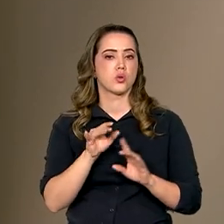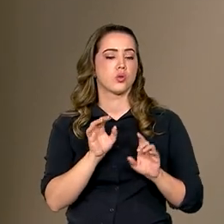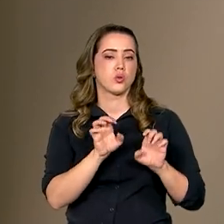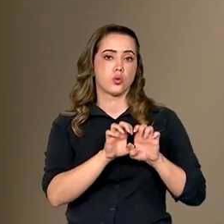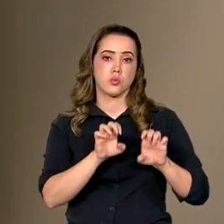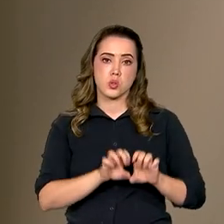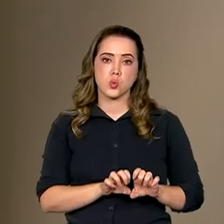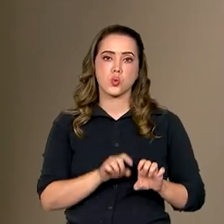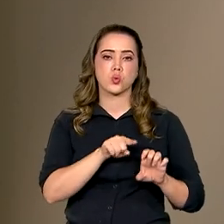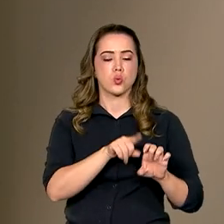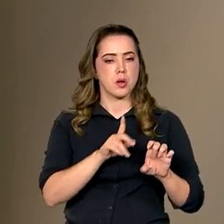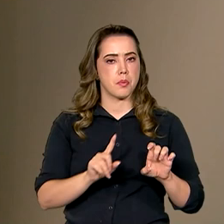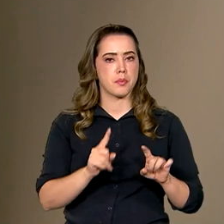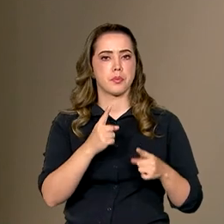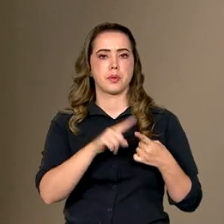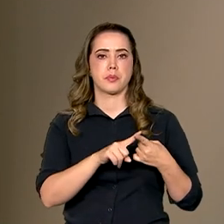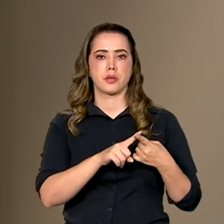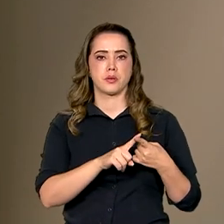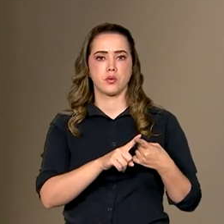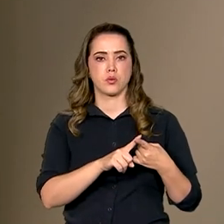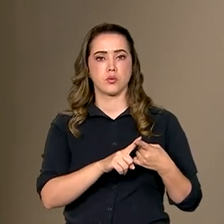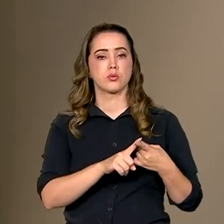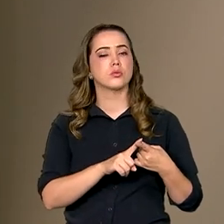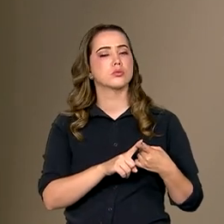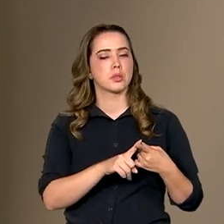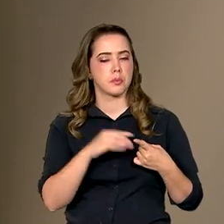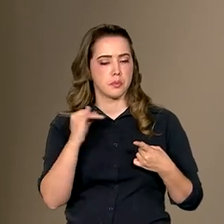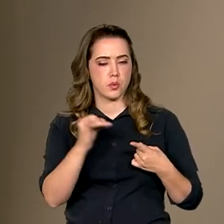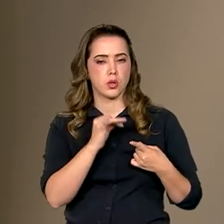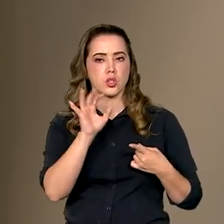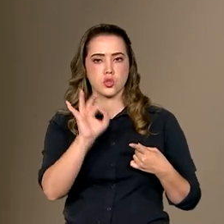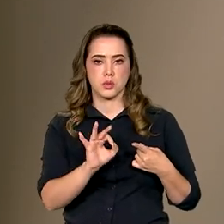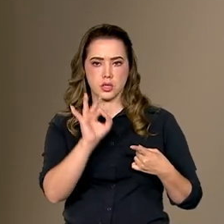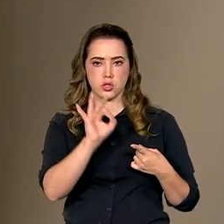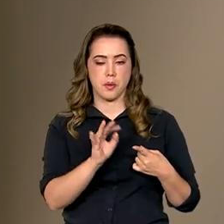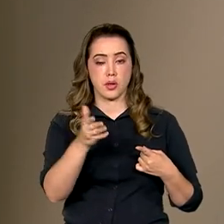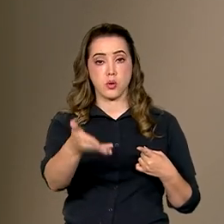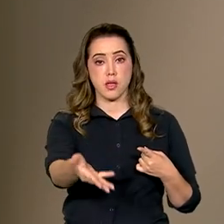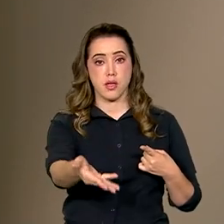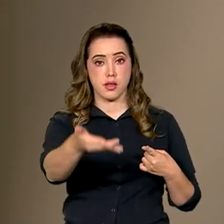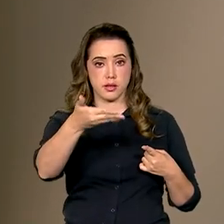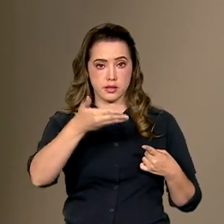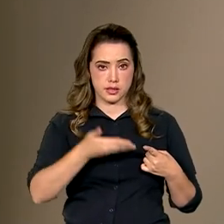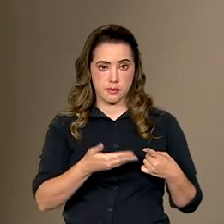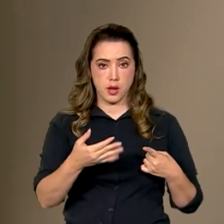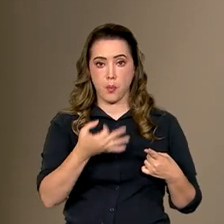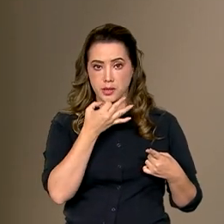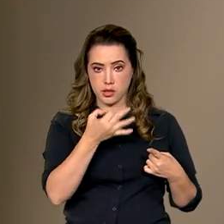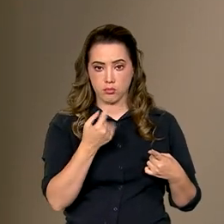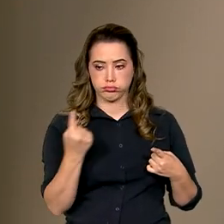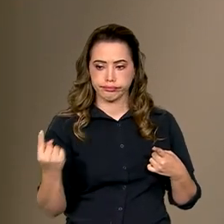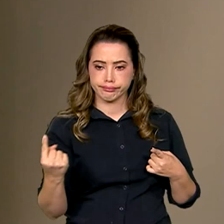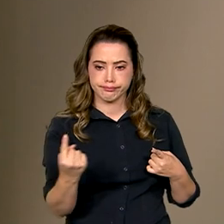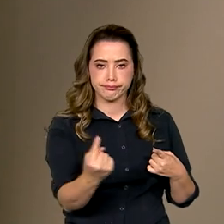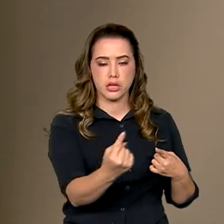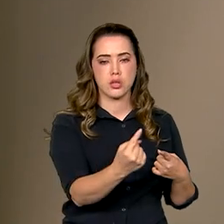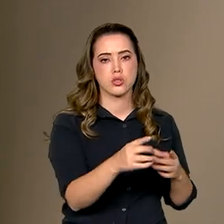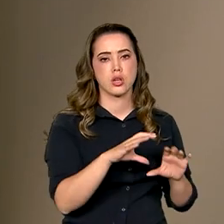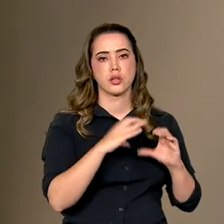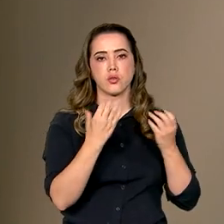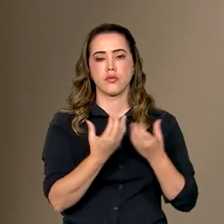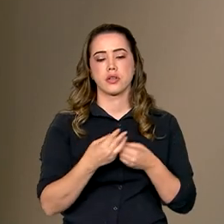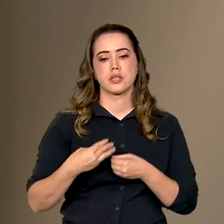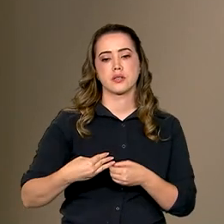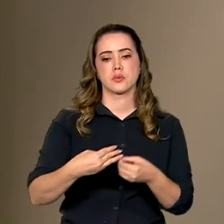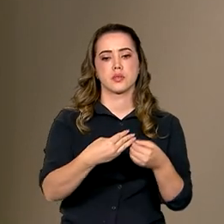estrutura para, primeiro, é uma logística grande, receber as contribuições de cada conferência municipal,